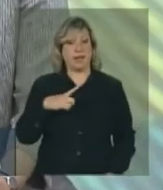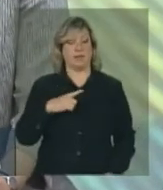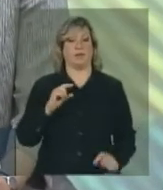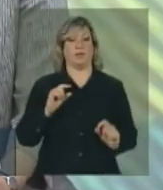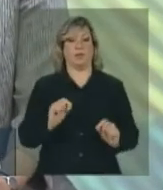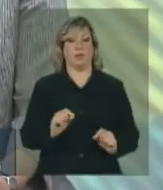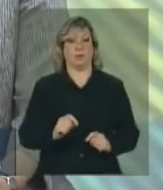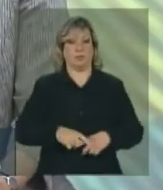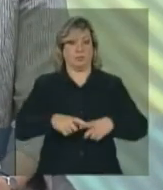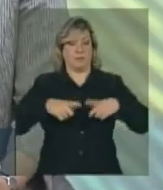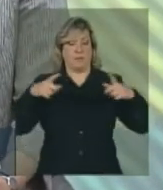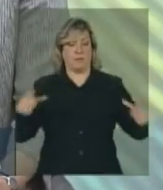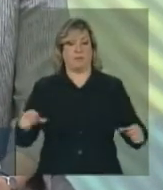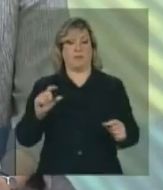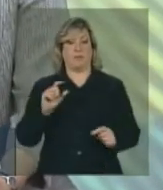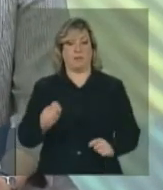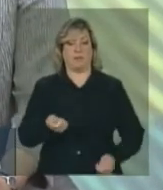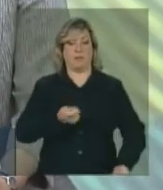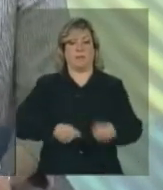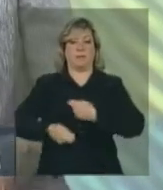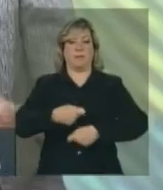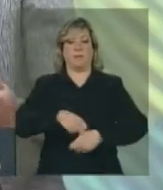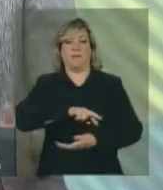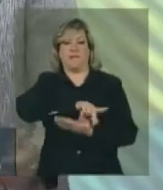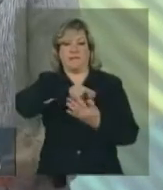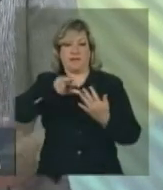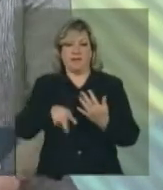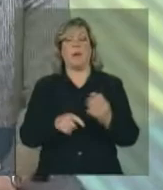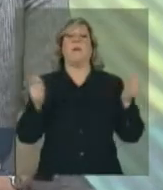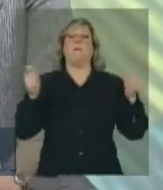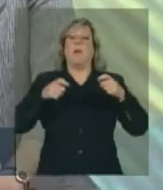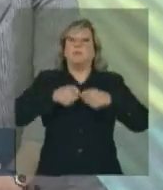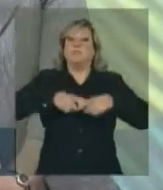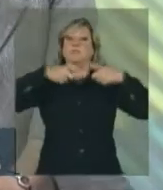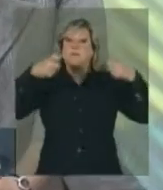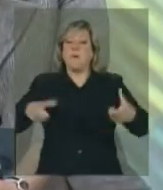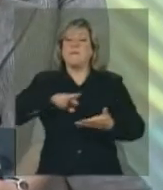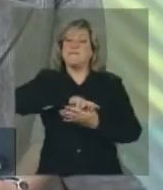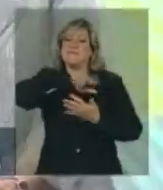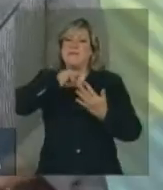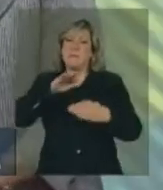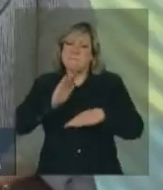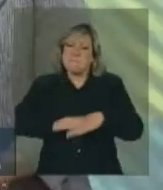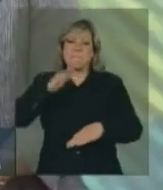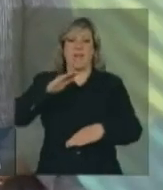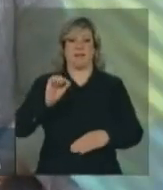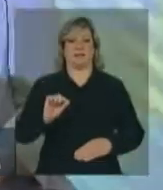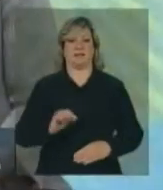ampla e diversificada. Podemos ampliá-la e diversificá-la ainda mais.